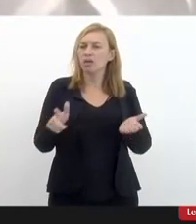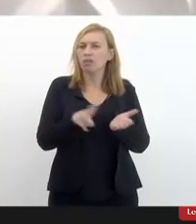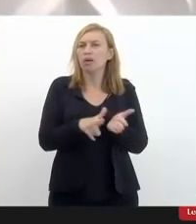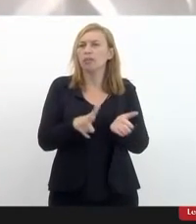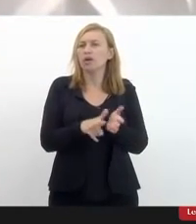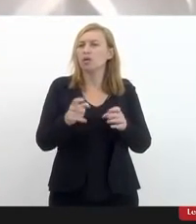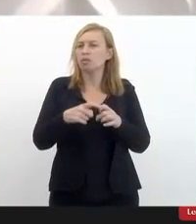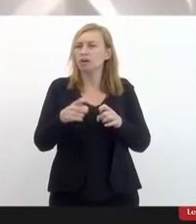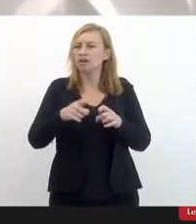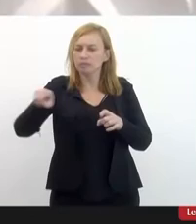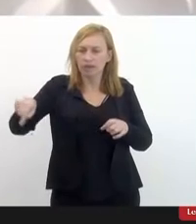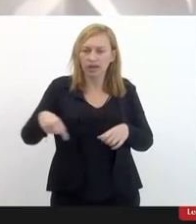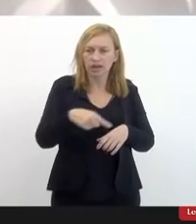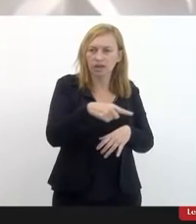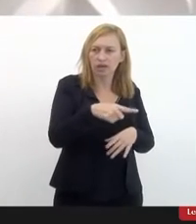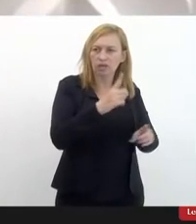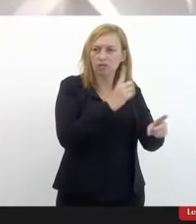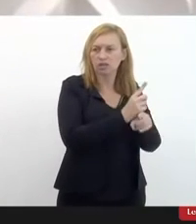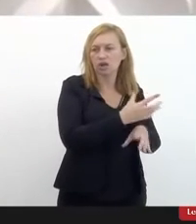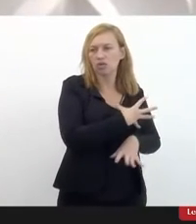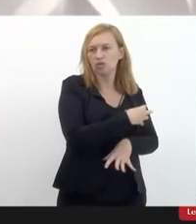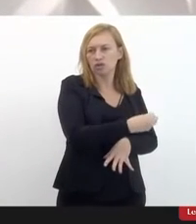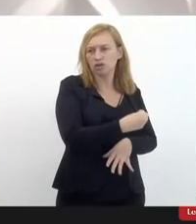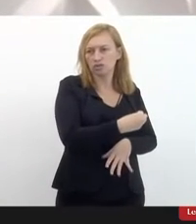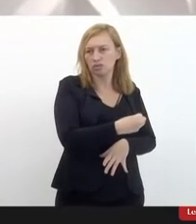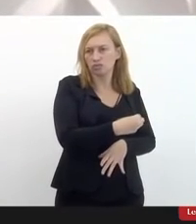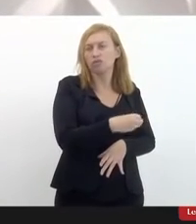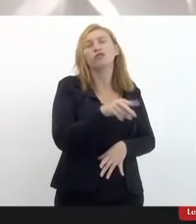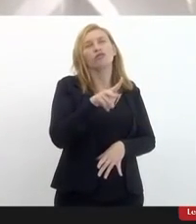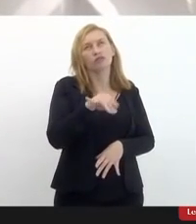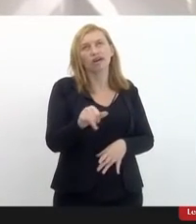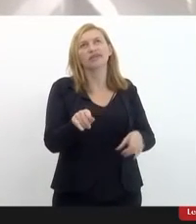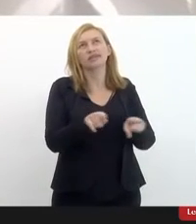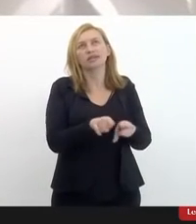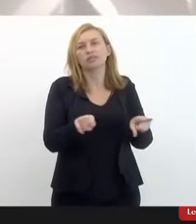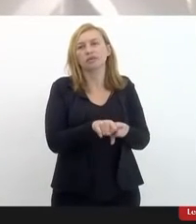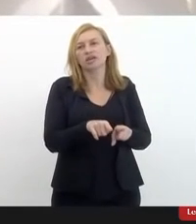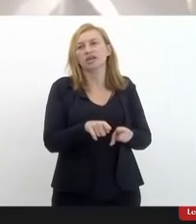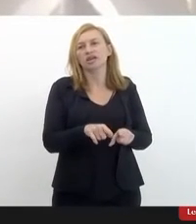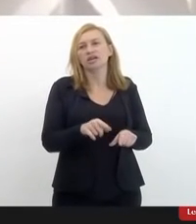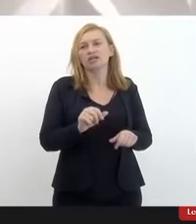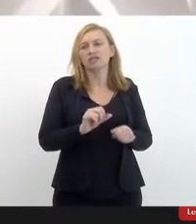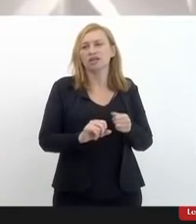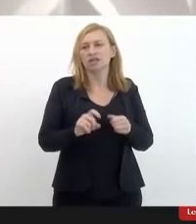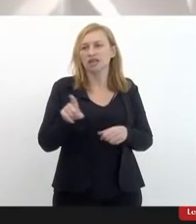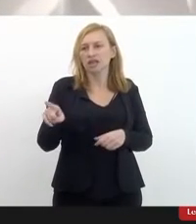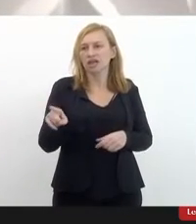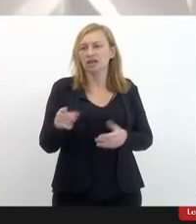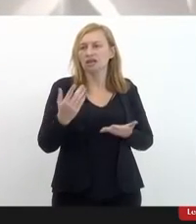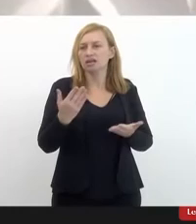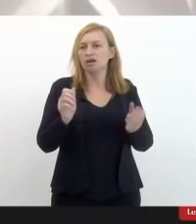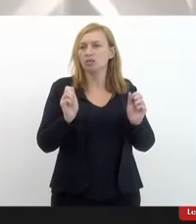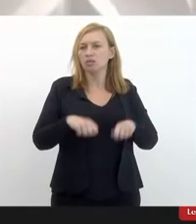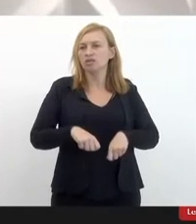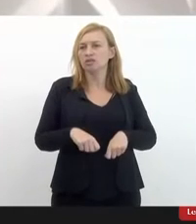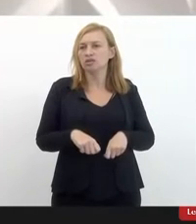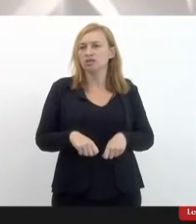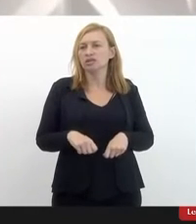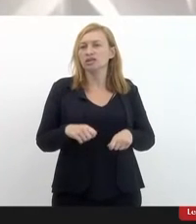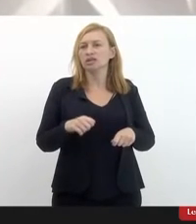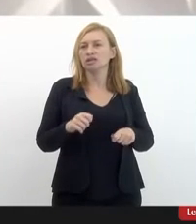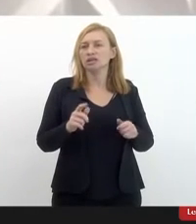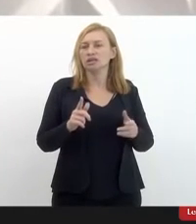para o filho ou para a figa. isso vai também fazer com que ela, por exemplo, tenha a possibilidade de uma